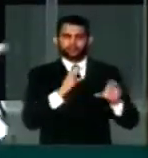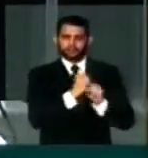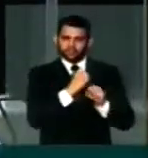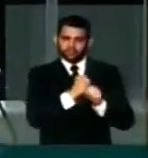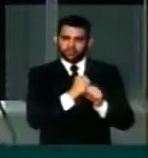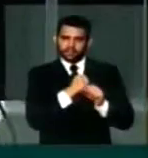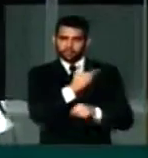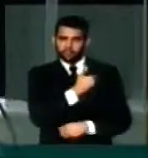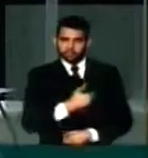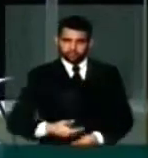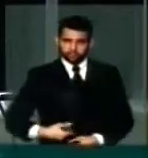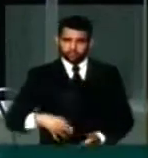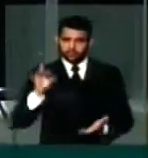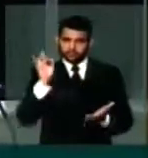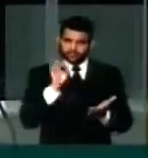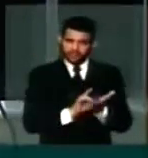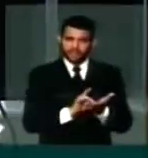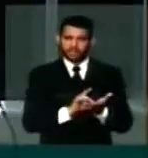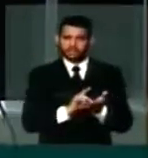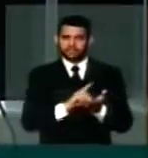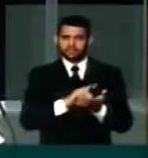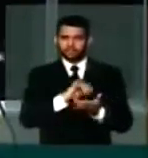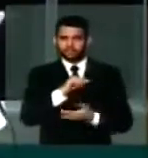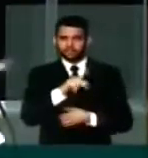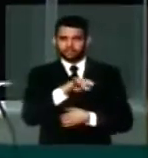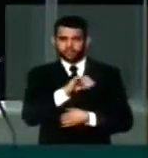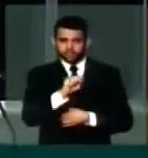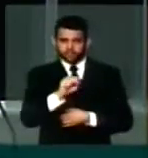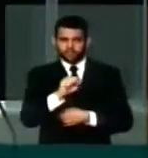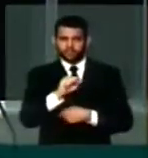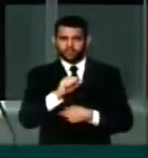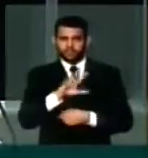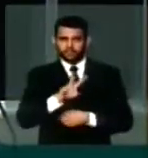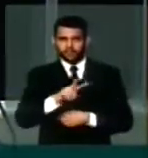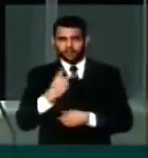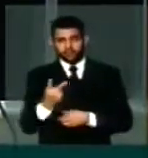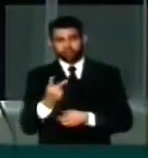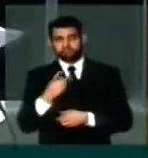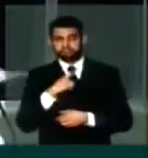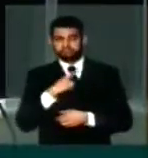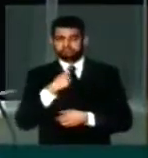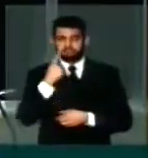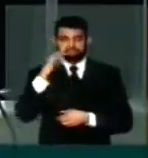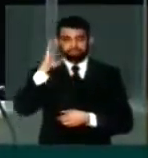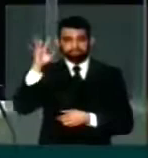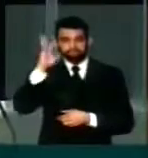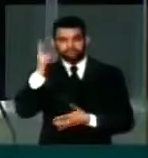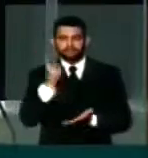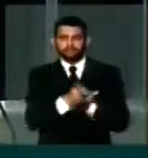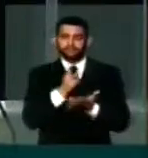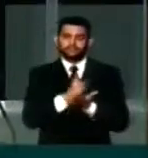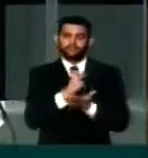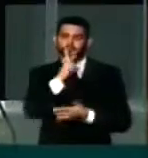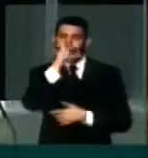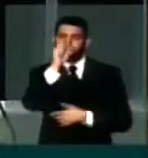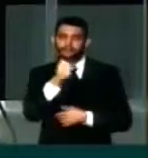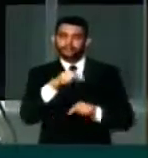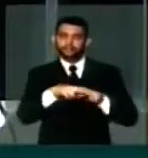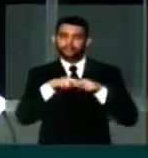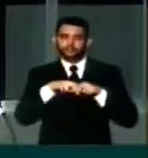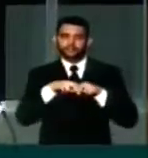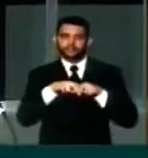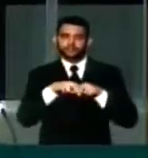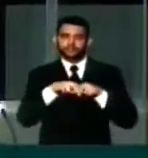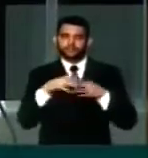orçamento público realmente impositivo. O lado da ficção e do contingenciamento continuará forte. Então,